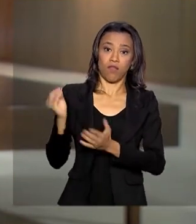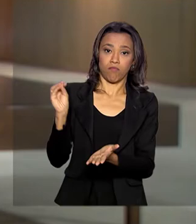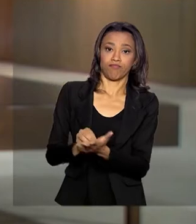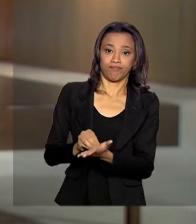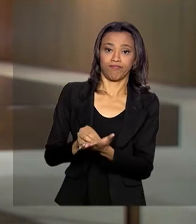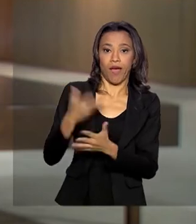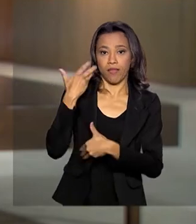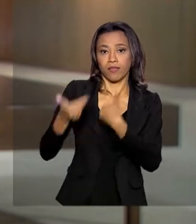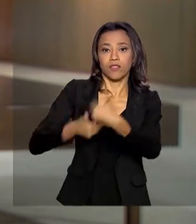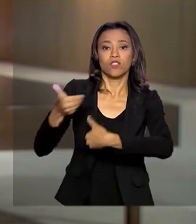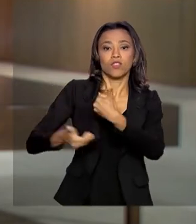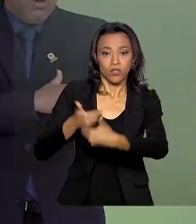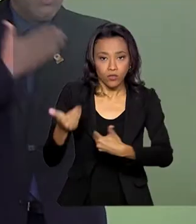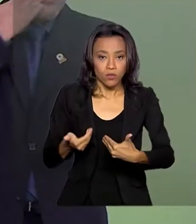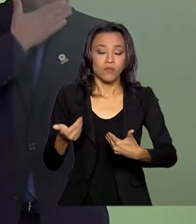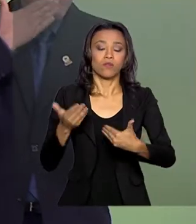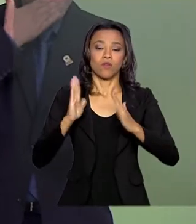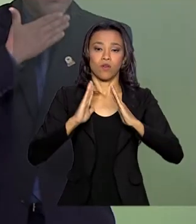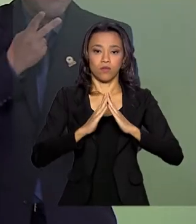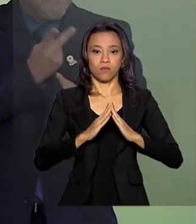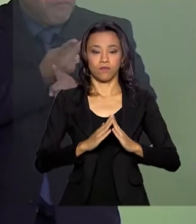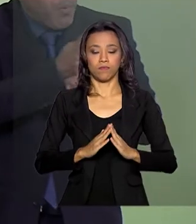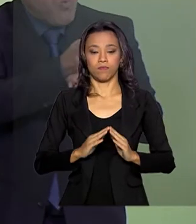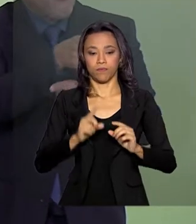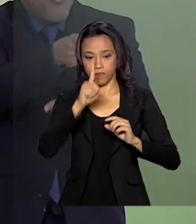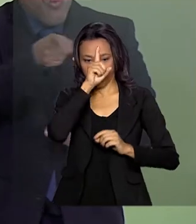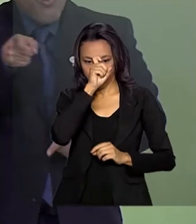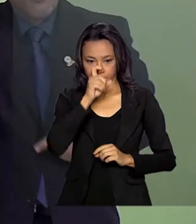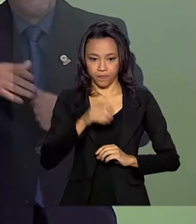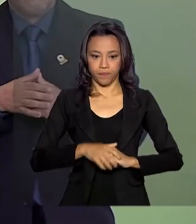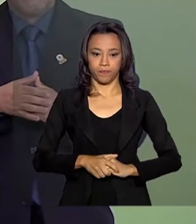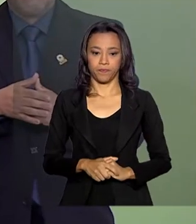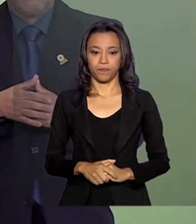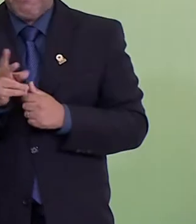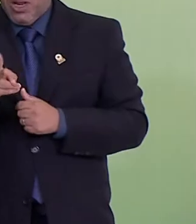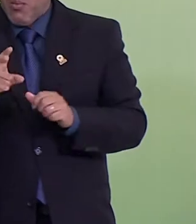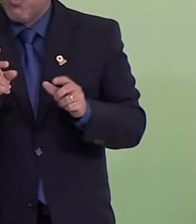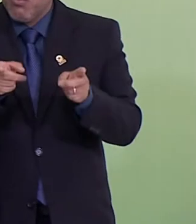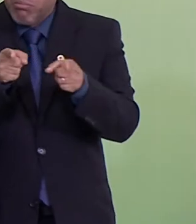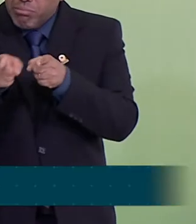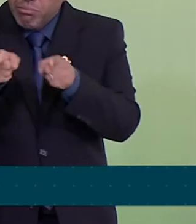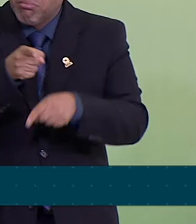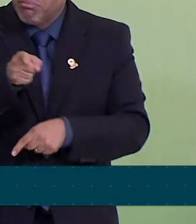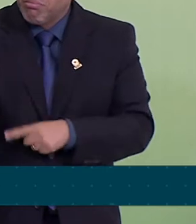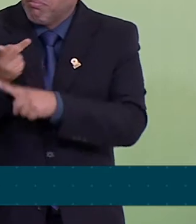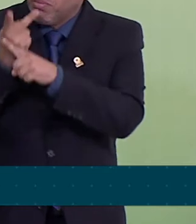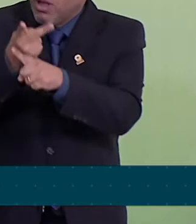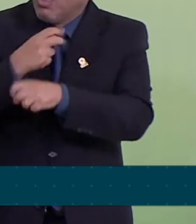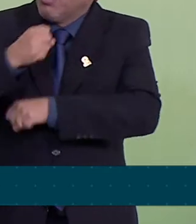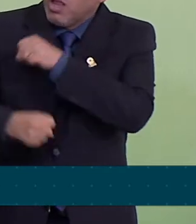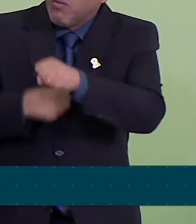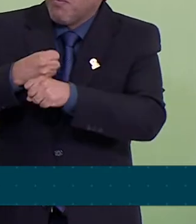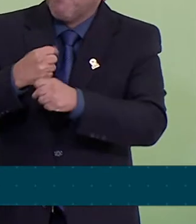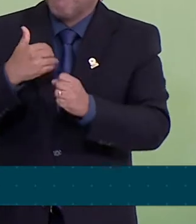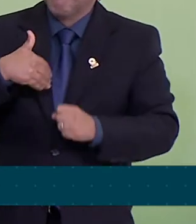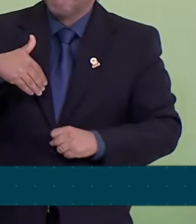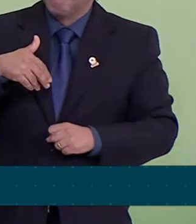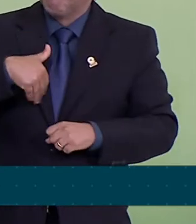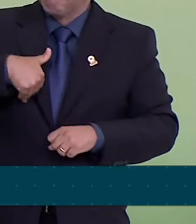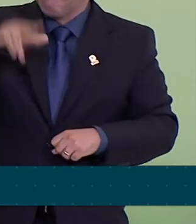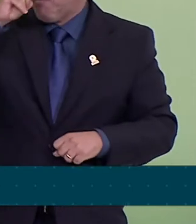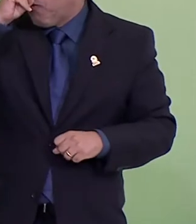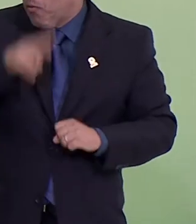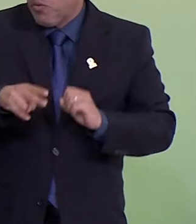unidade de saúde da atenção primária. Nós vamos fazer no próximo ano o maior programa de inclusão na